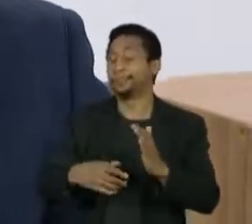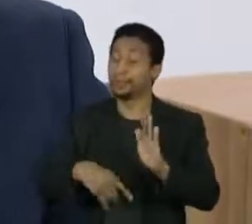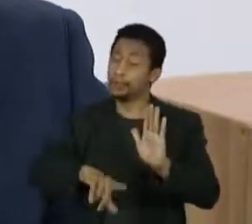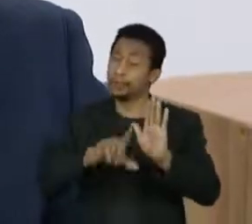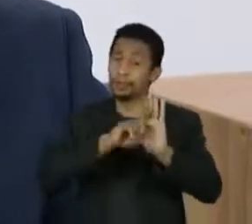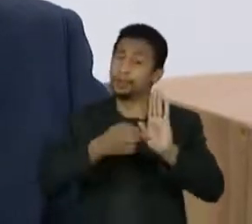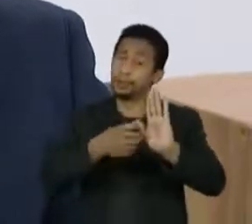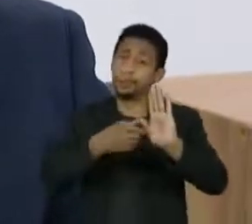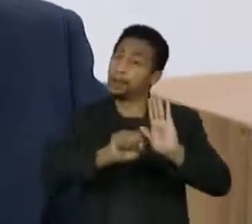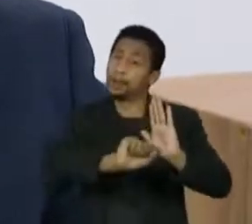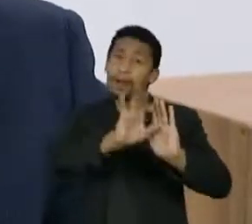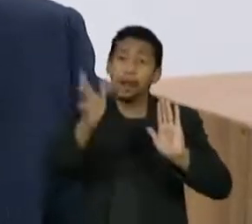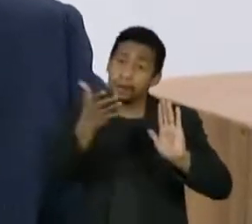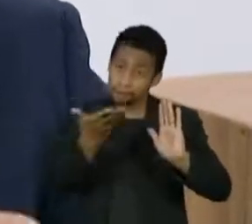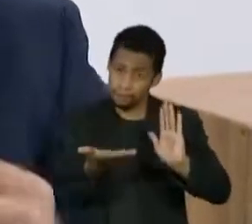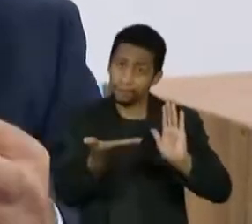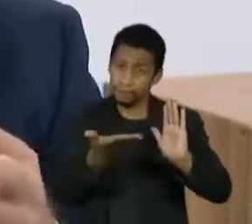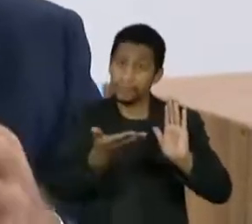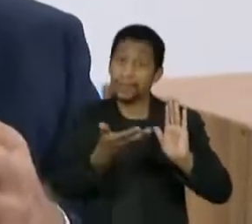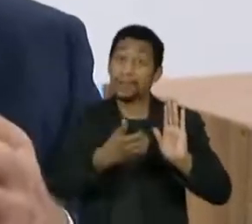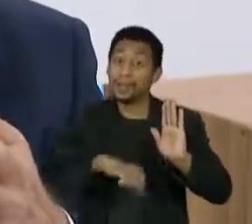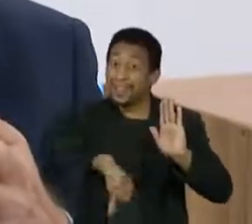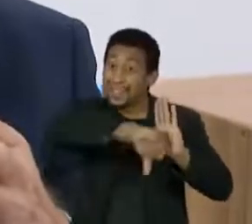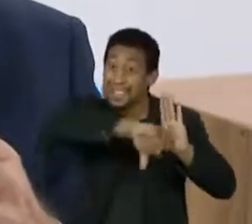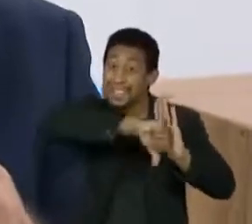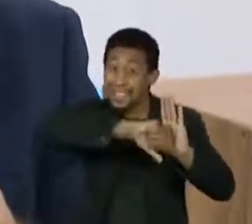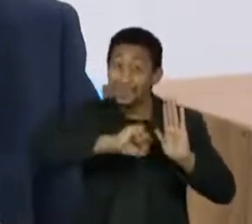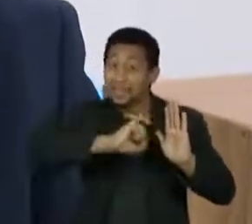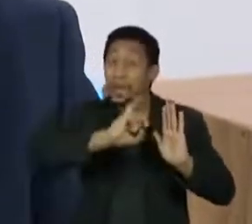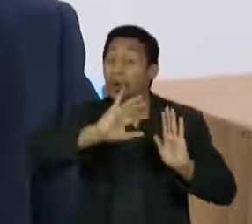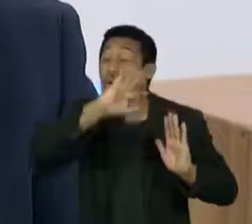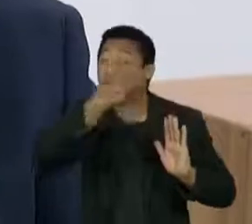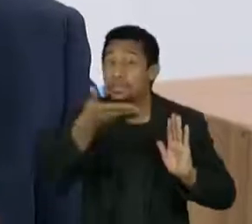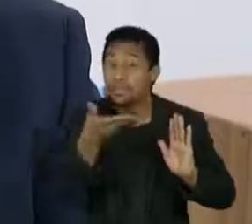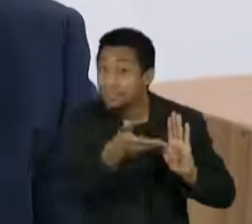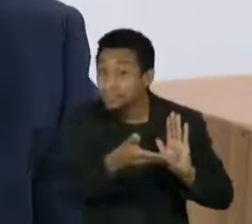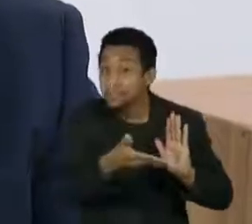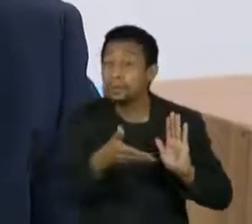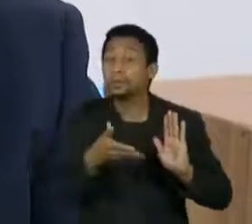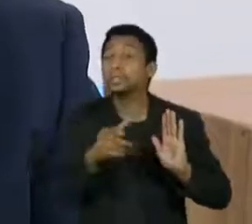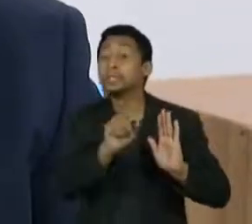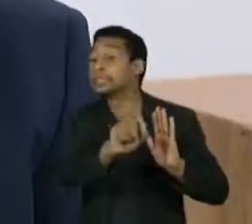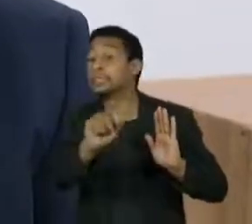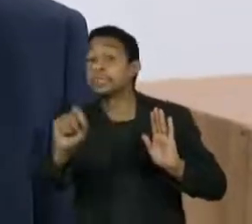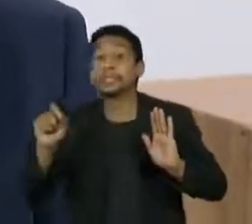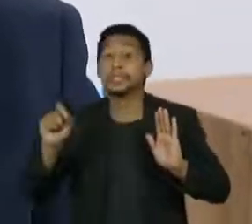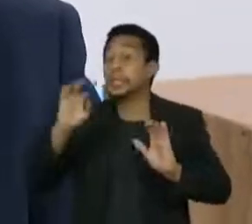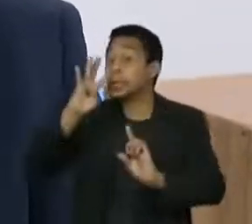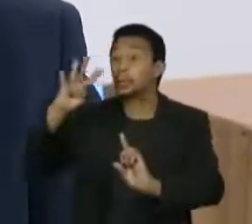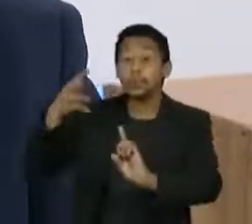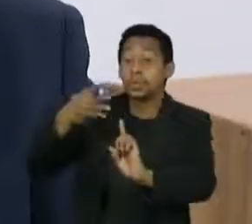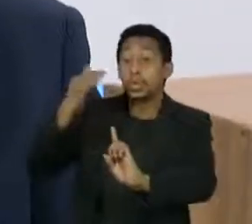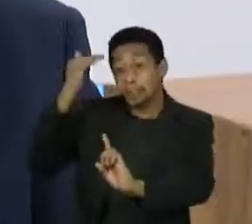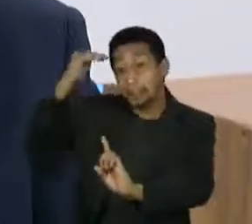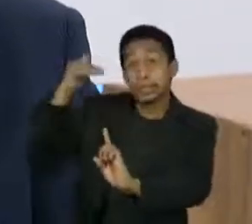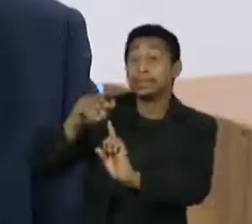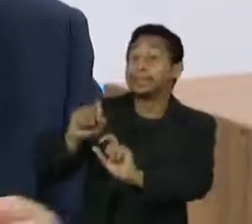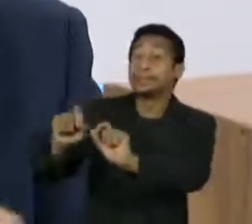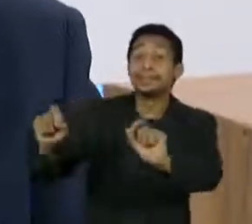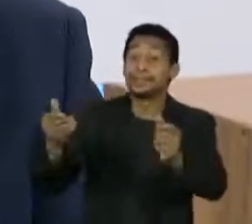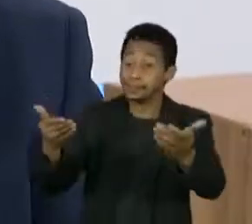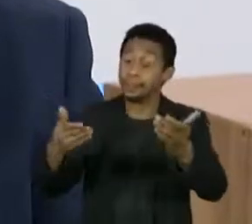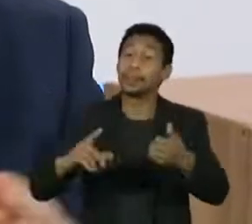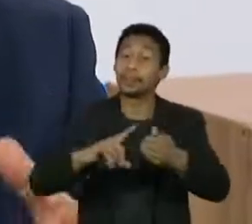clara quando no Código Penal, quando se trata do concurso de agentes, ou co-delinquência, ou concurso de pessoas.